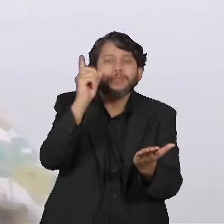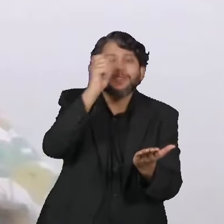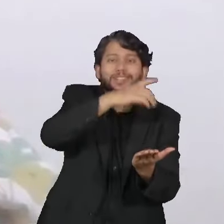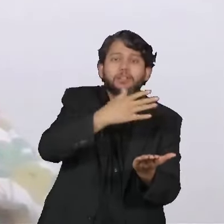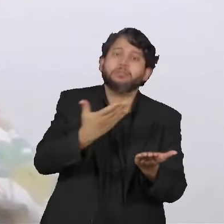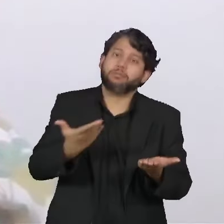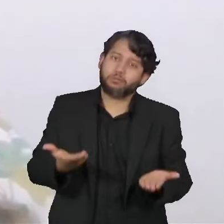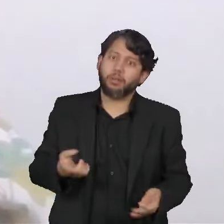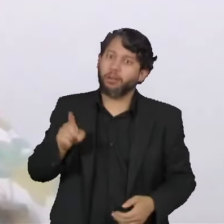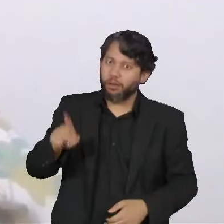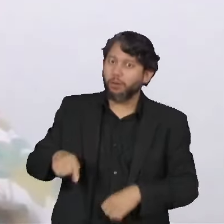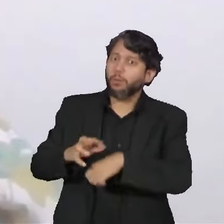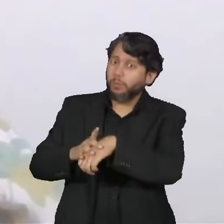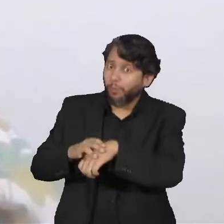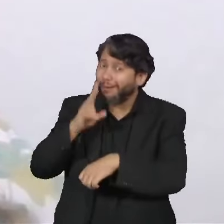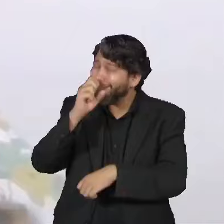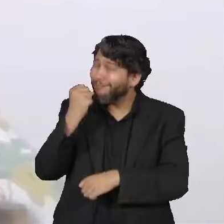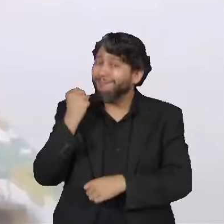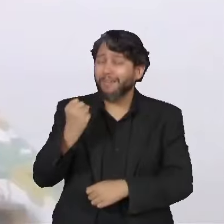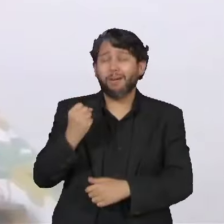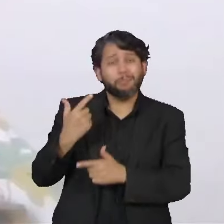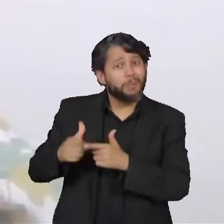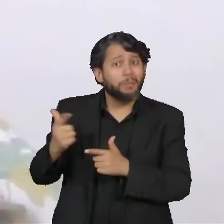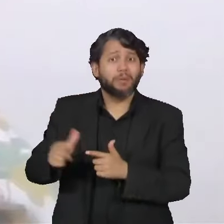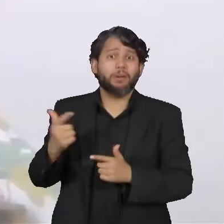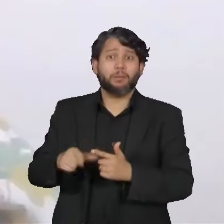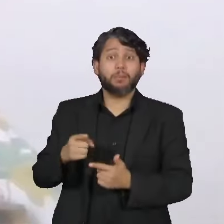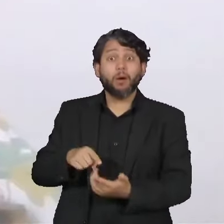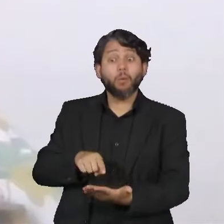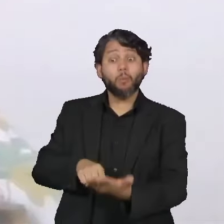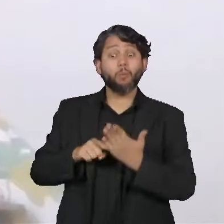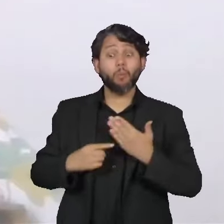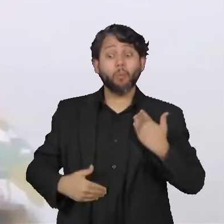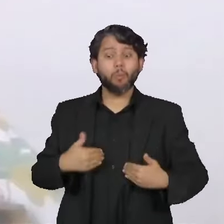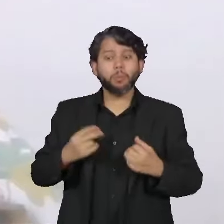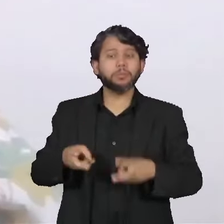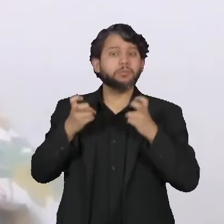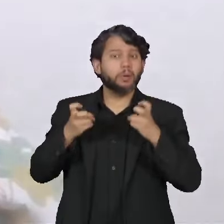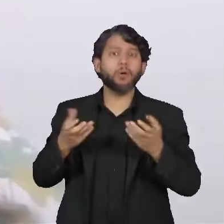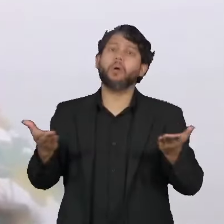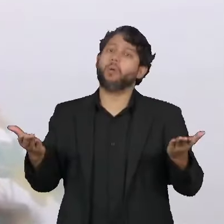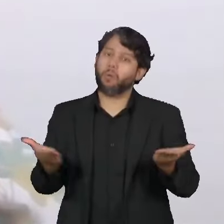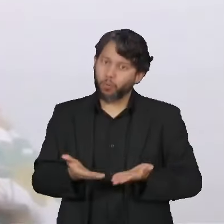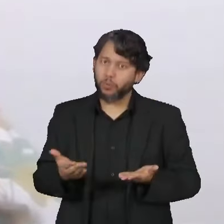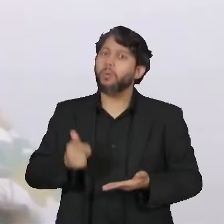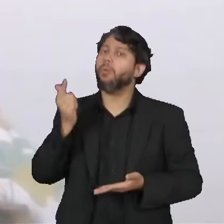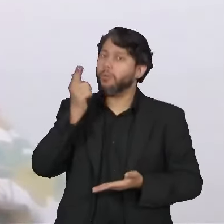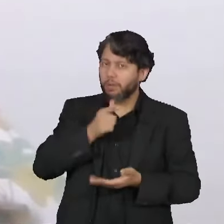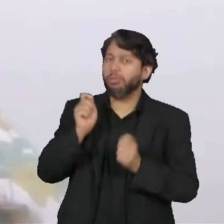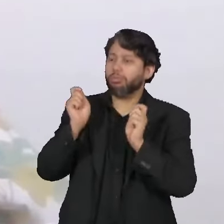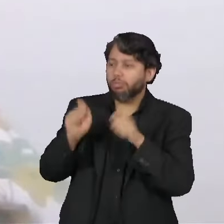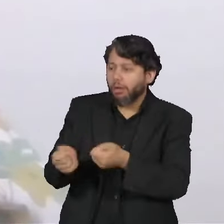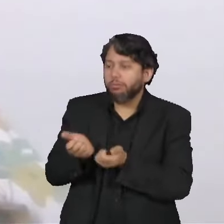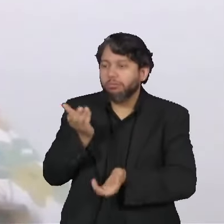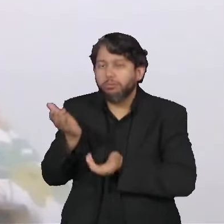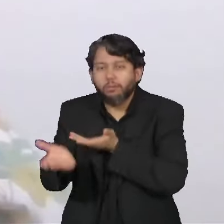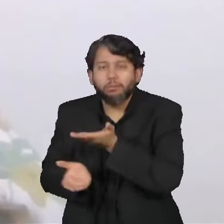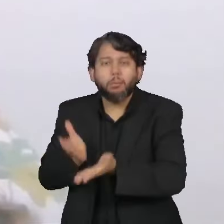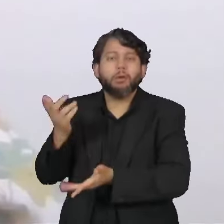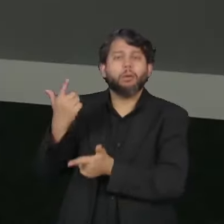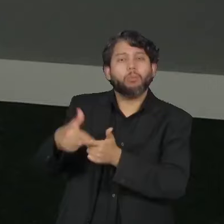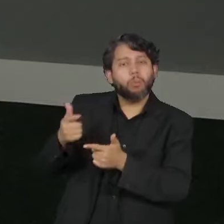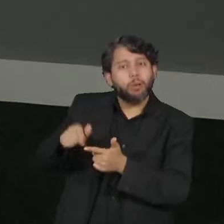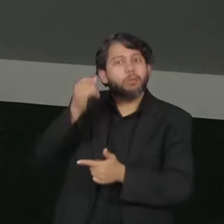com várias manifestações clínicas, que hoje, felizmente, nós temos como tratar e prevenir algumas